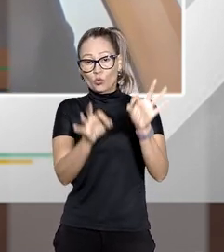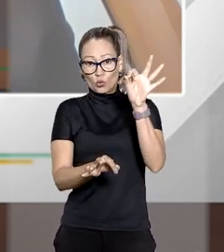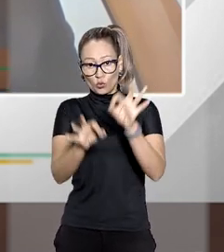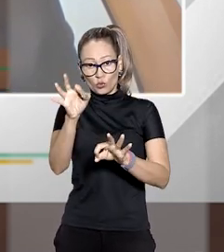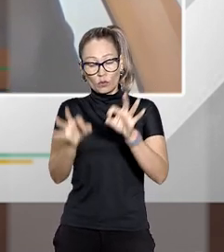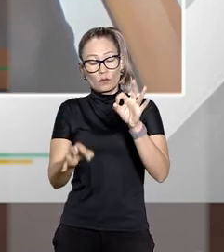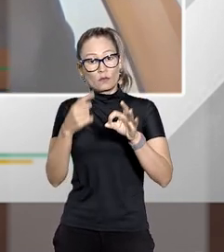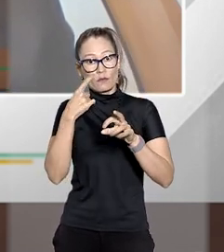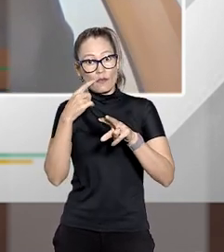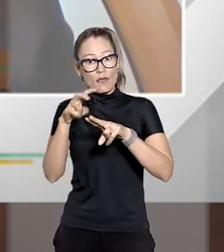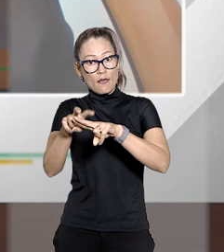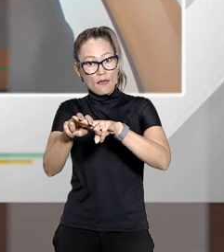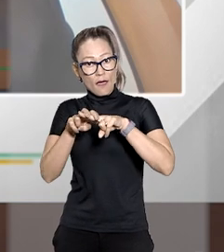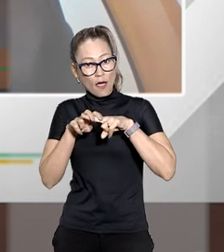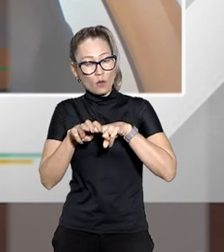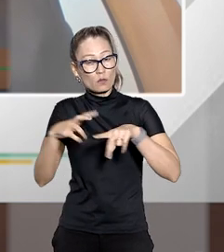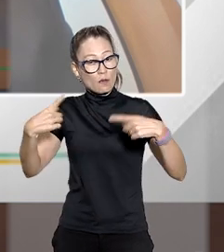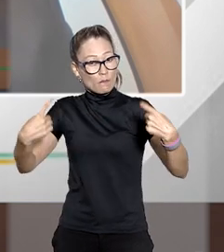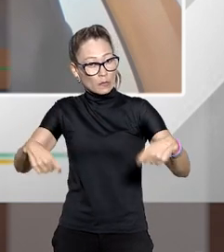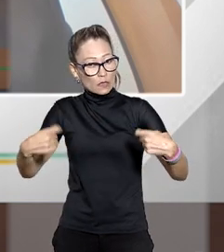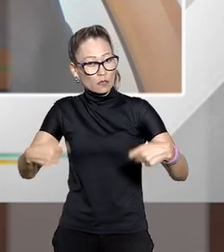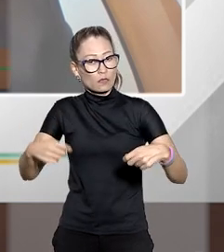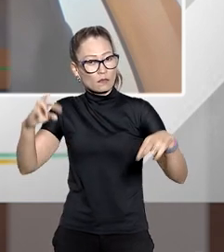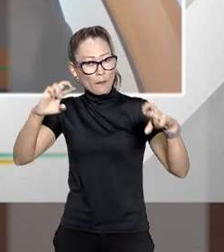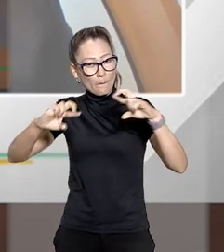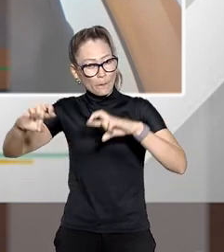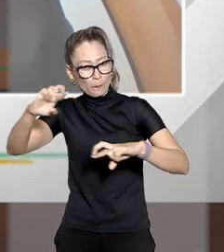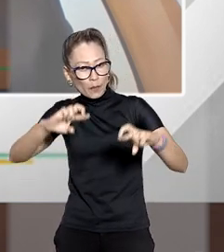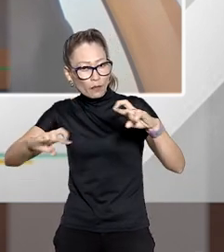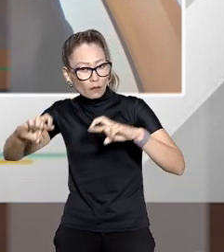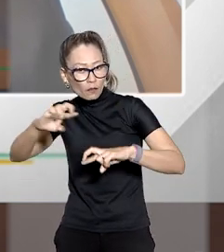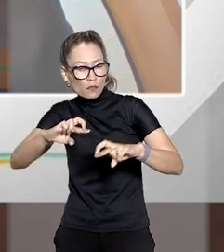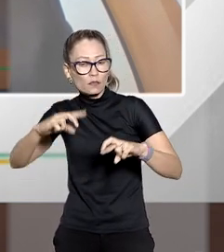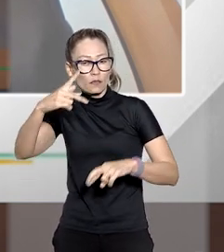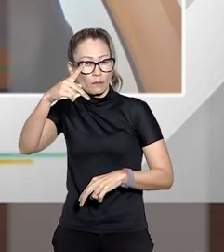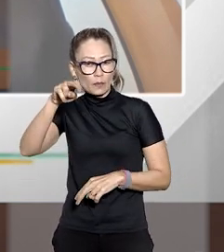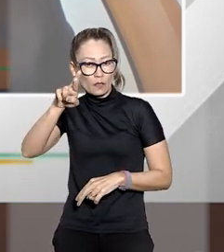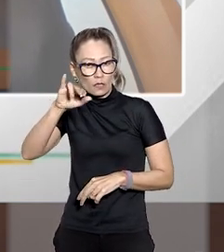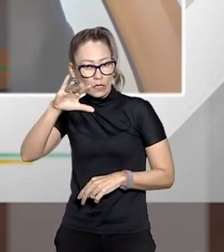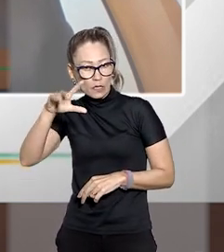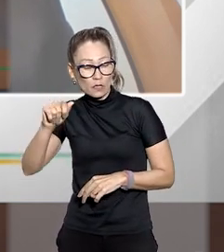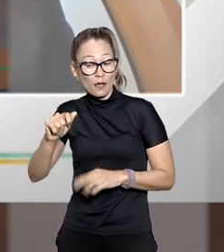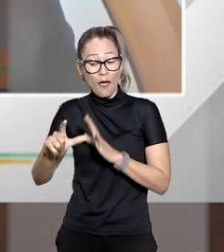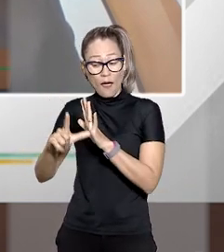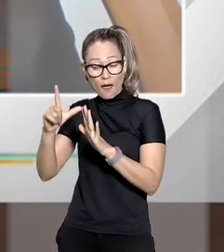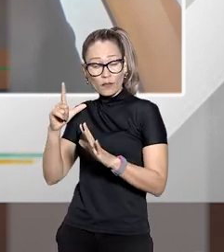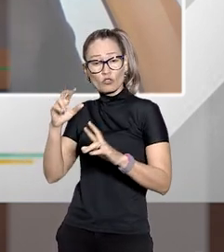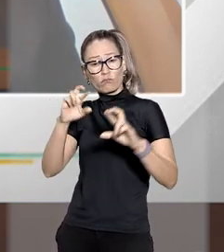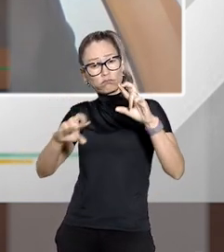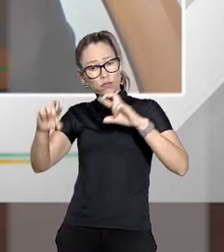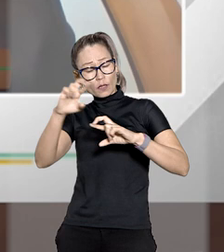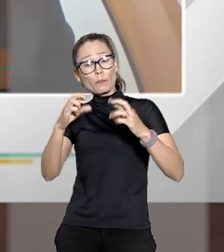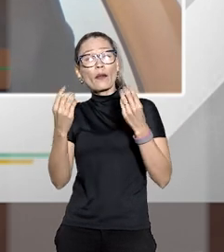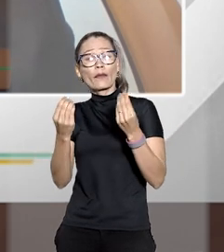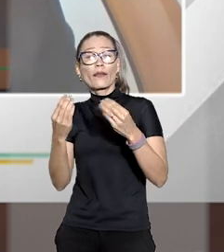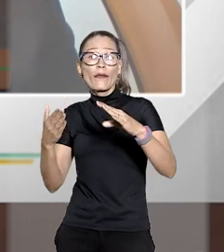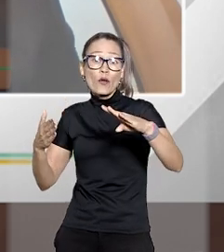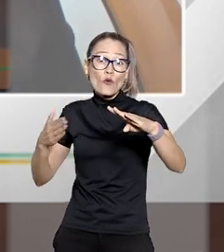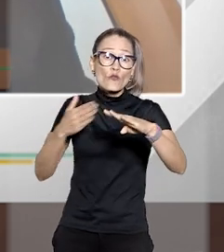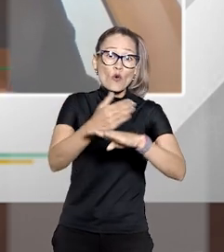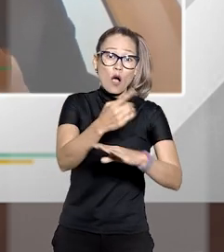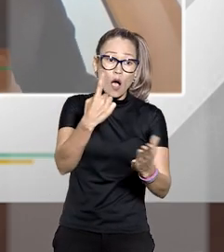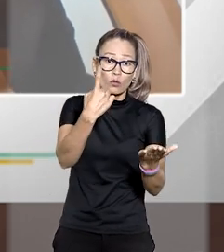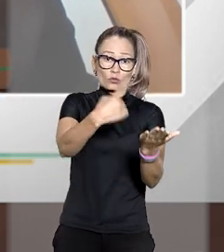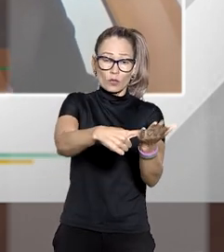vendo que é uma causa em que vai haver necessidade de uma perícia dando o possível já antecipar essa perícia pra quando se chegar na